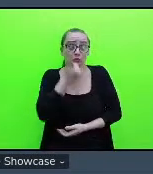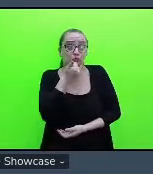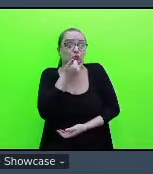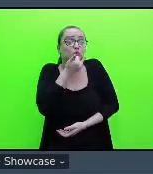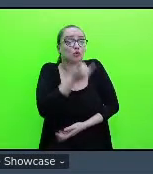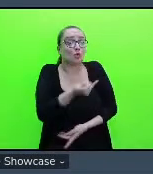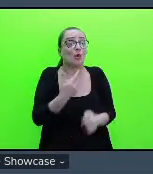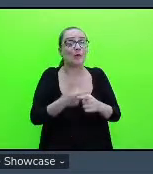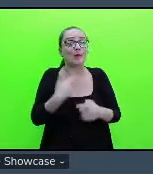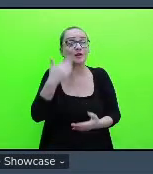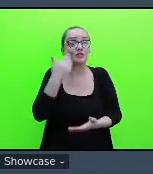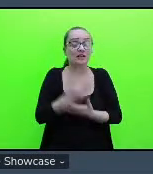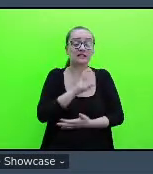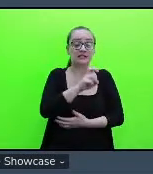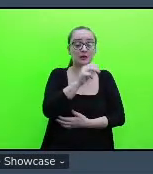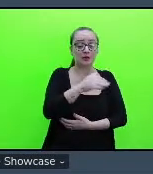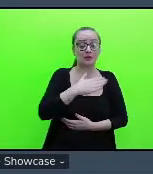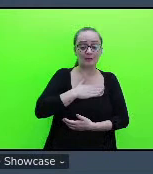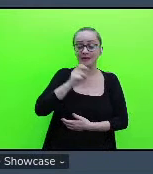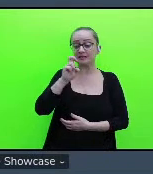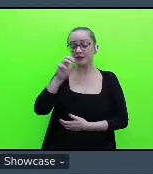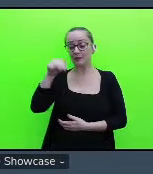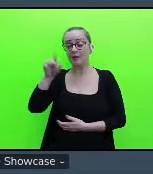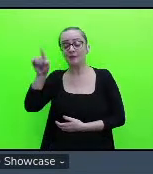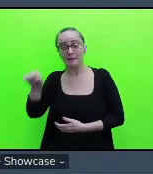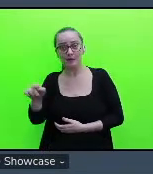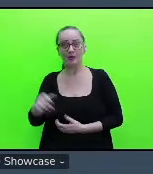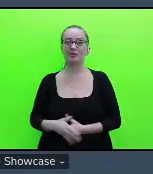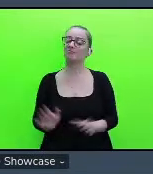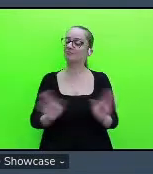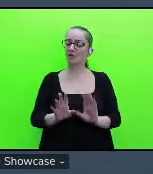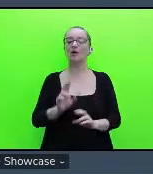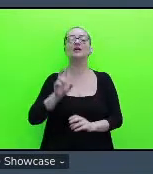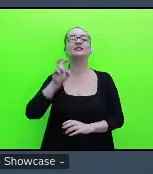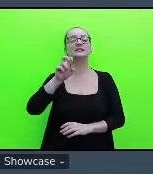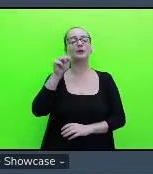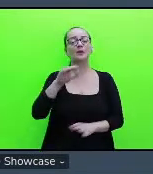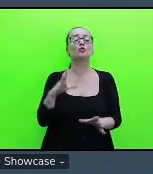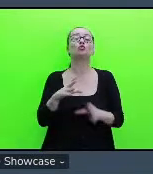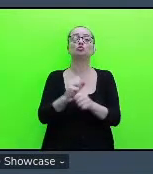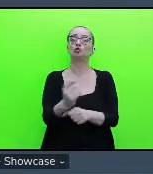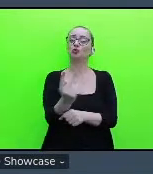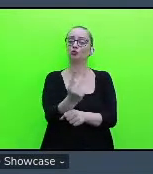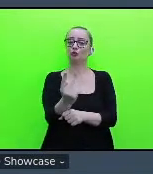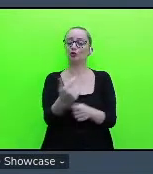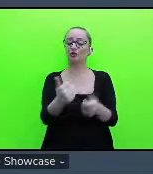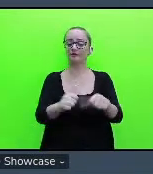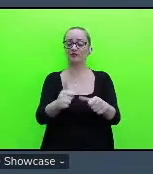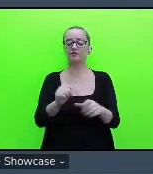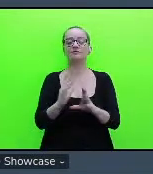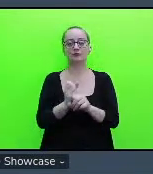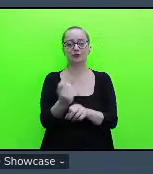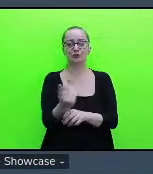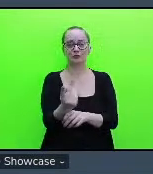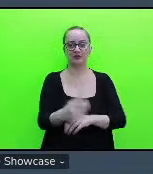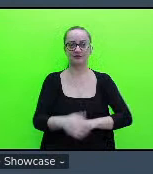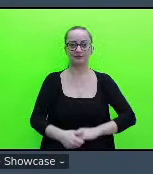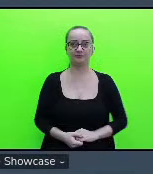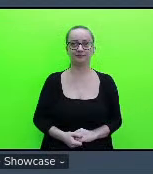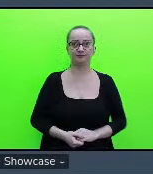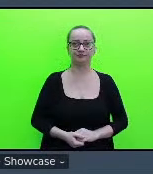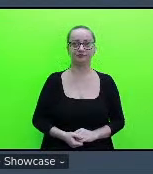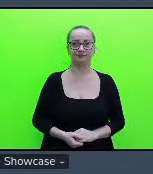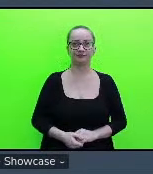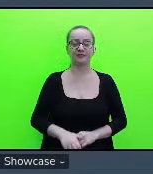eu achei que seriam cinco minutos para cada avaliador. Não, não, aí são cinco minutos, o tempo total para vocês dois. Alex,